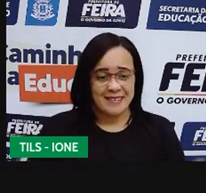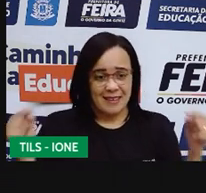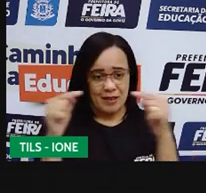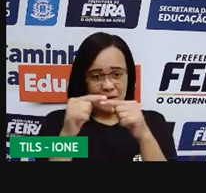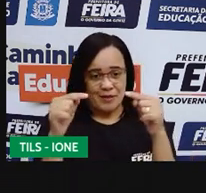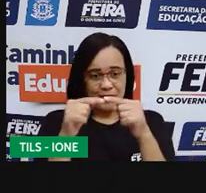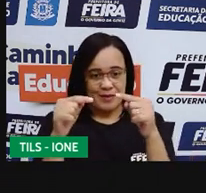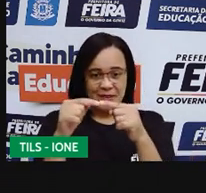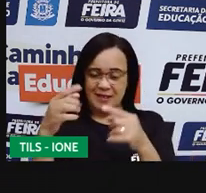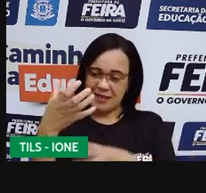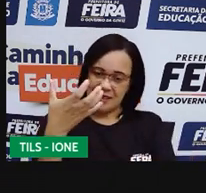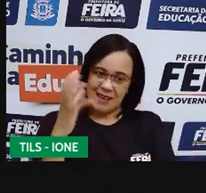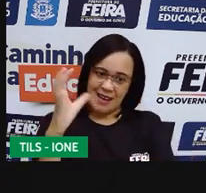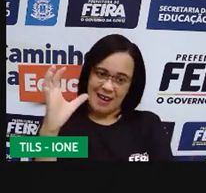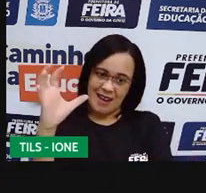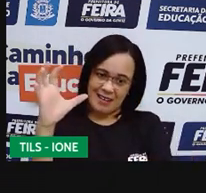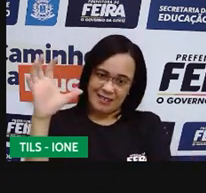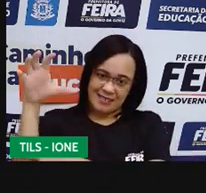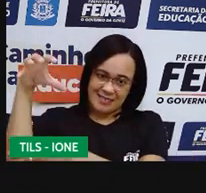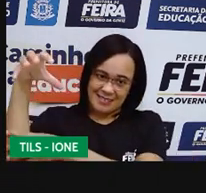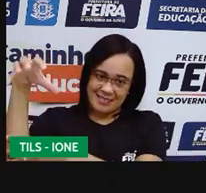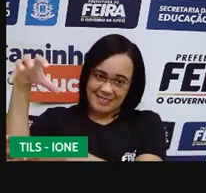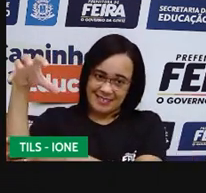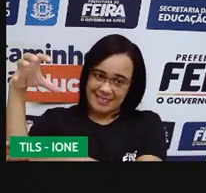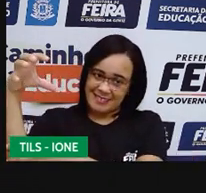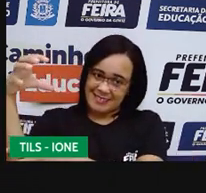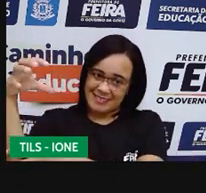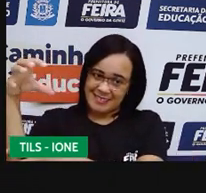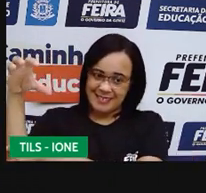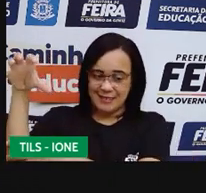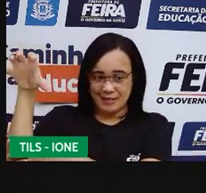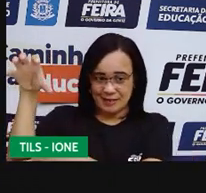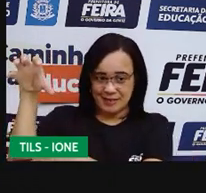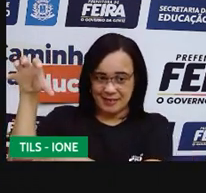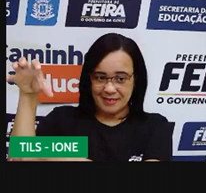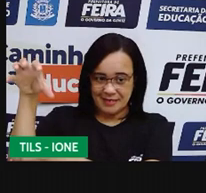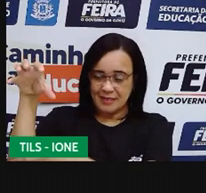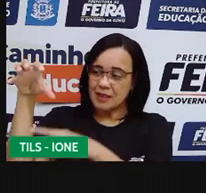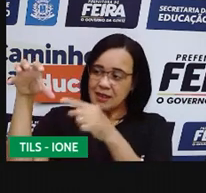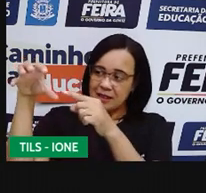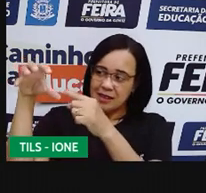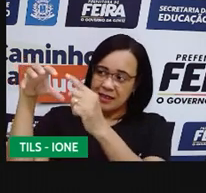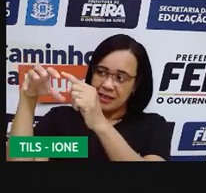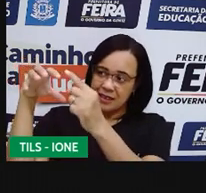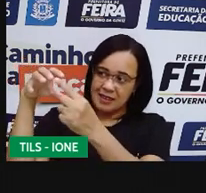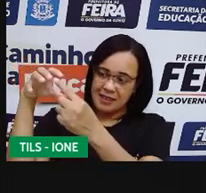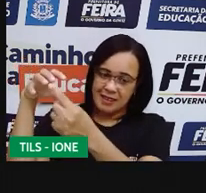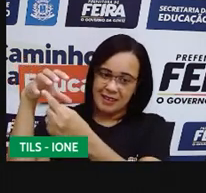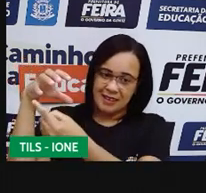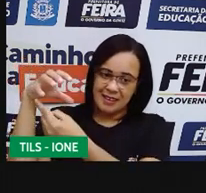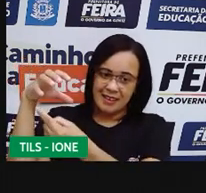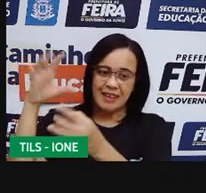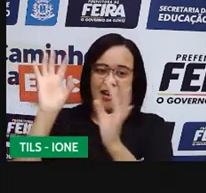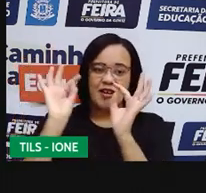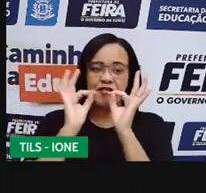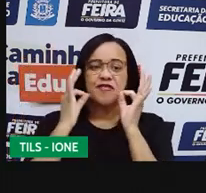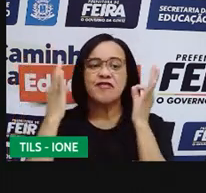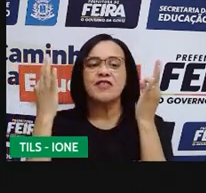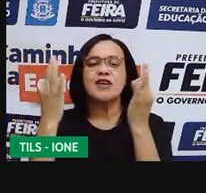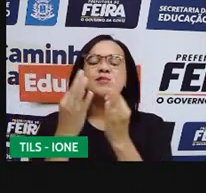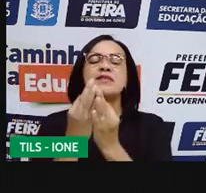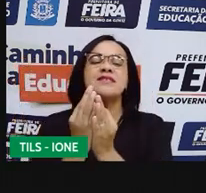ponta dessa árvore, a gente vai mapeando essa árvore para